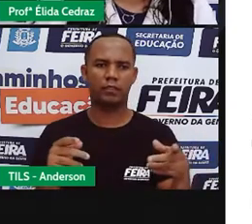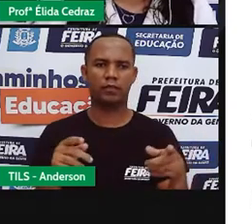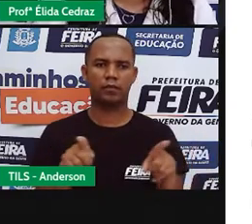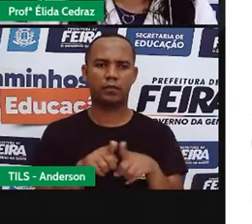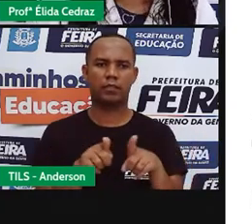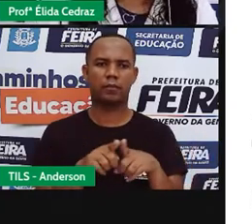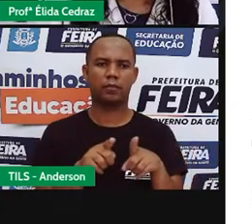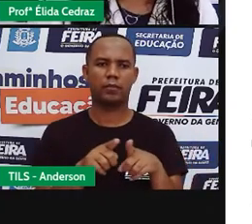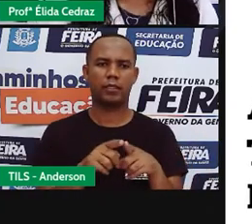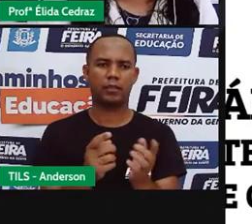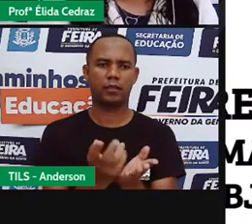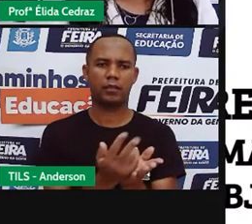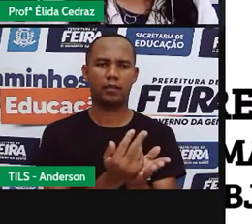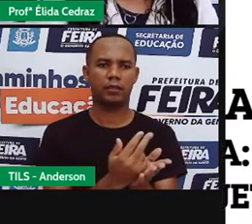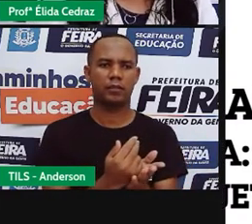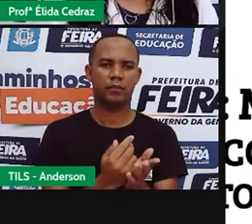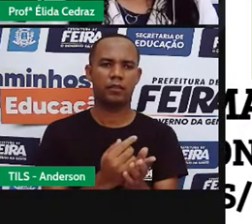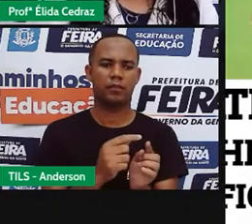geométricas.